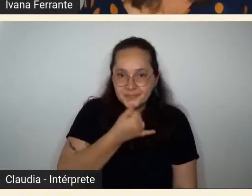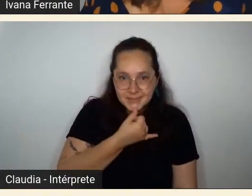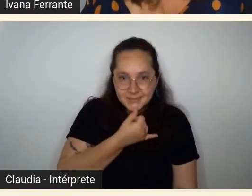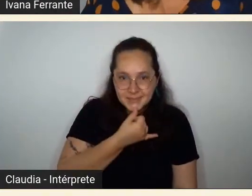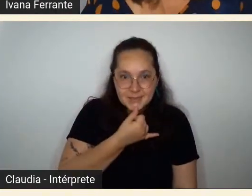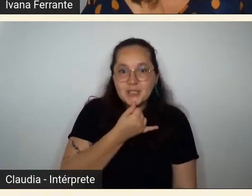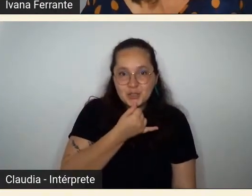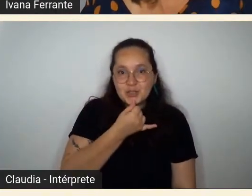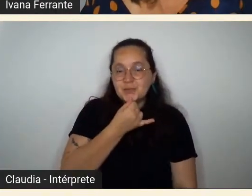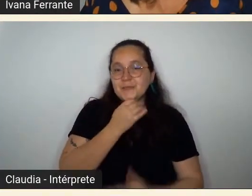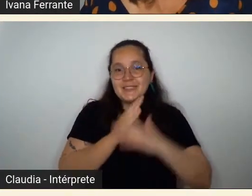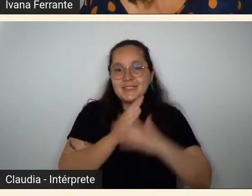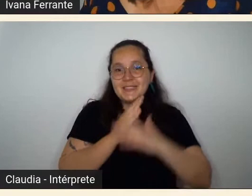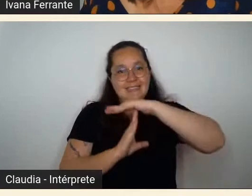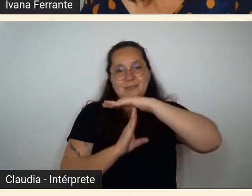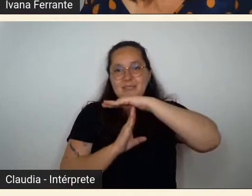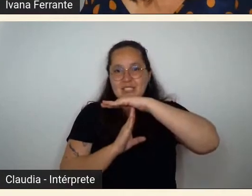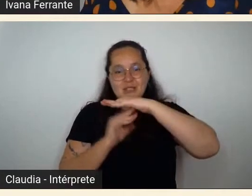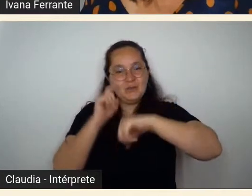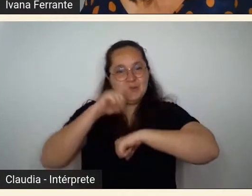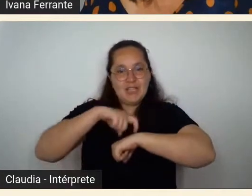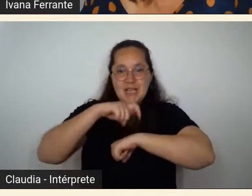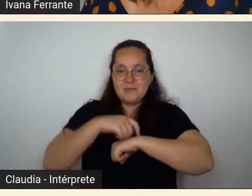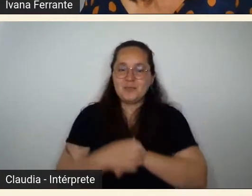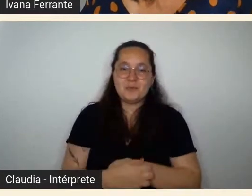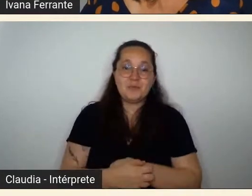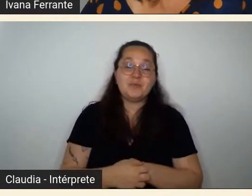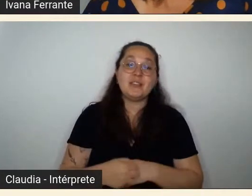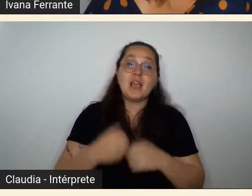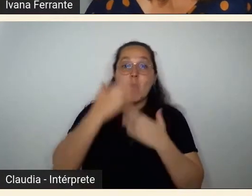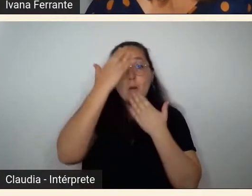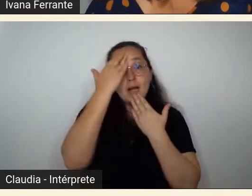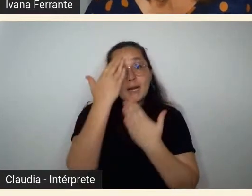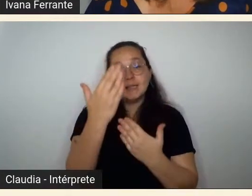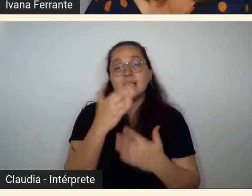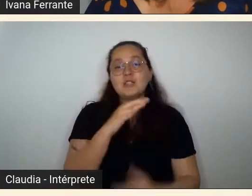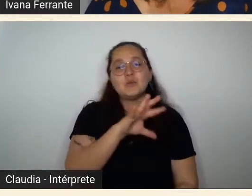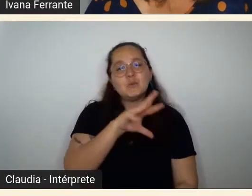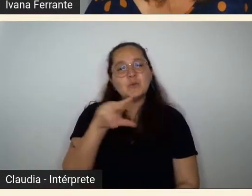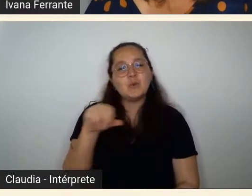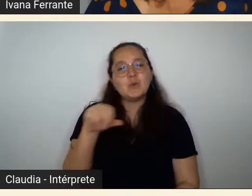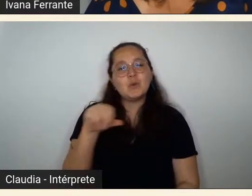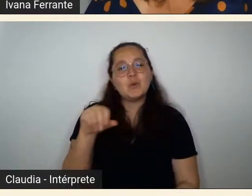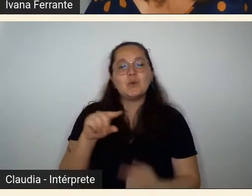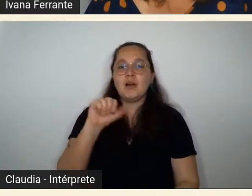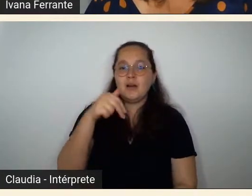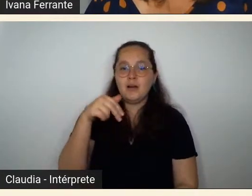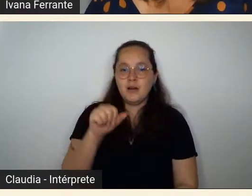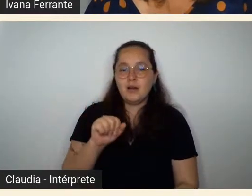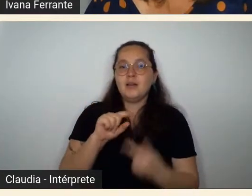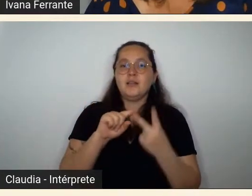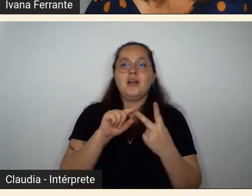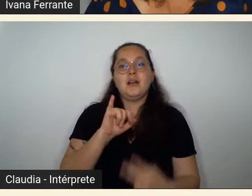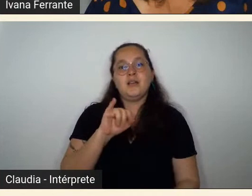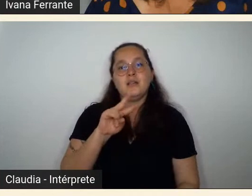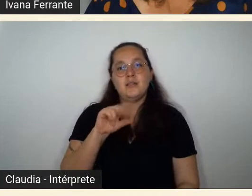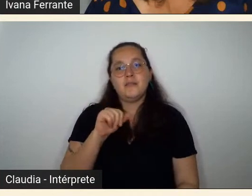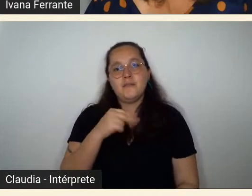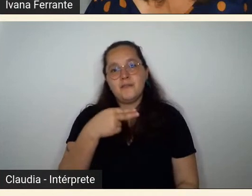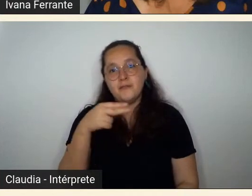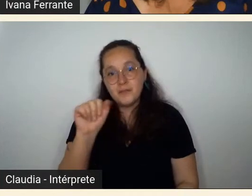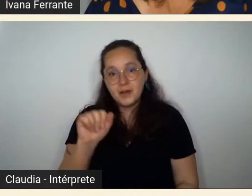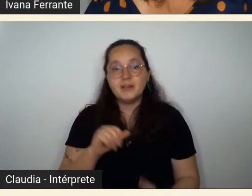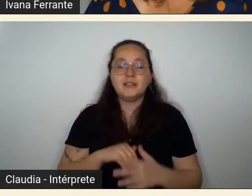limite aí de tempo eu agradeço muitíssimo a Ana e a Ivana pelas suas apresentações